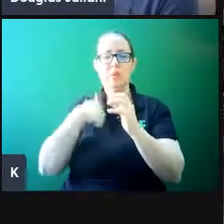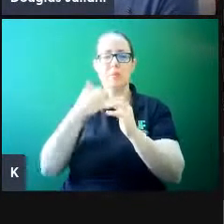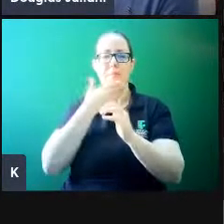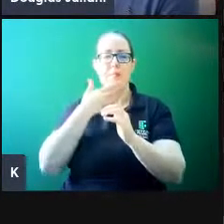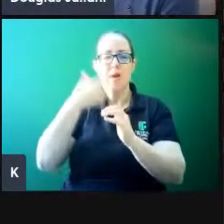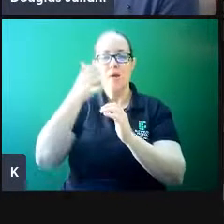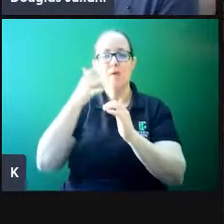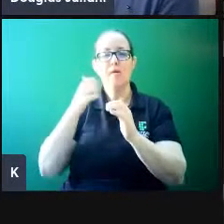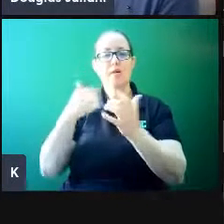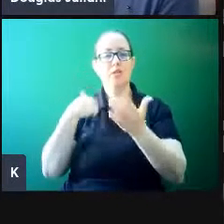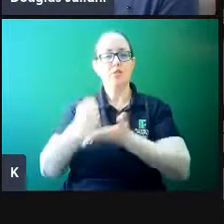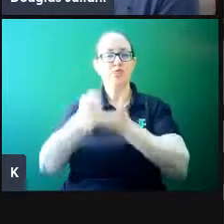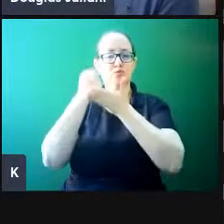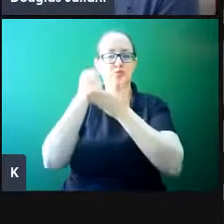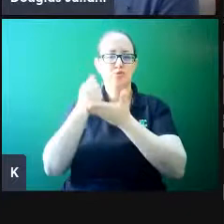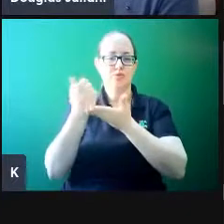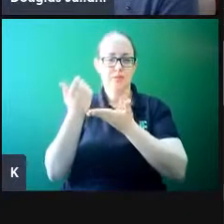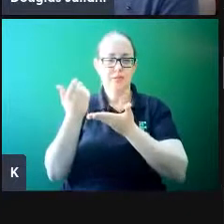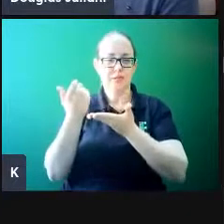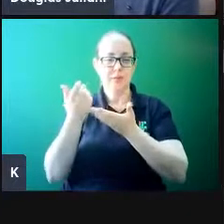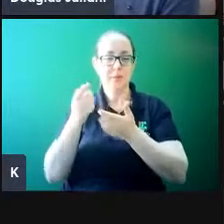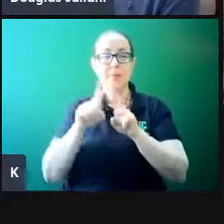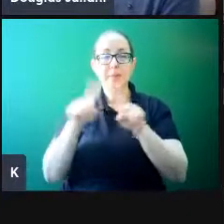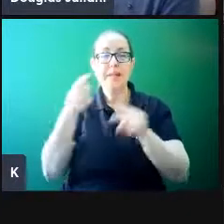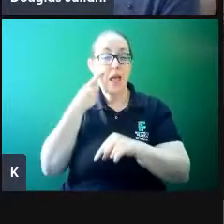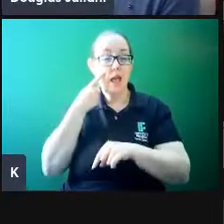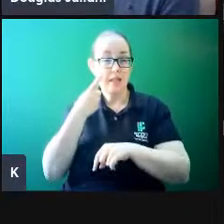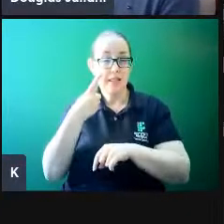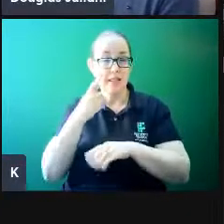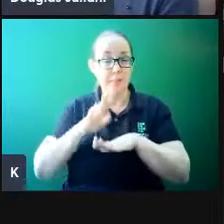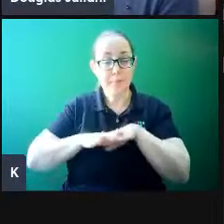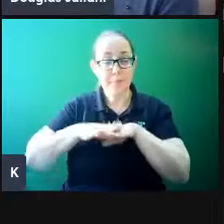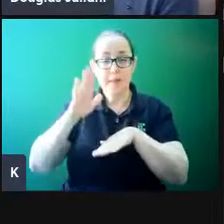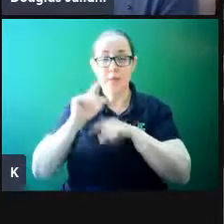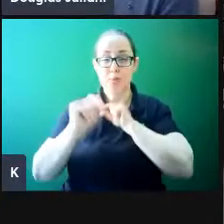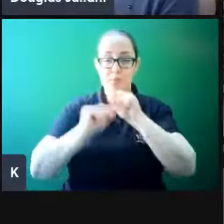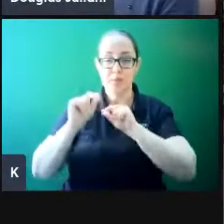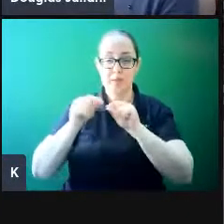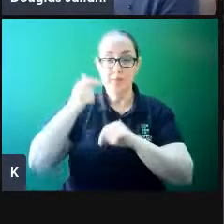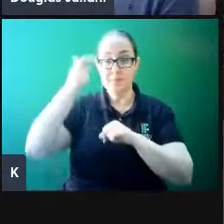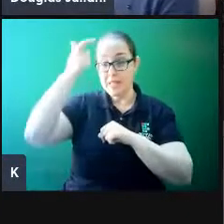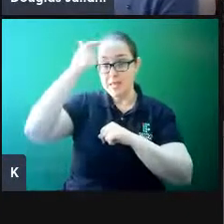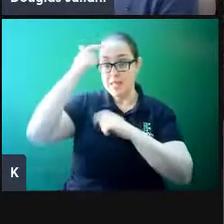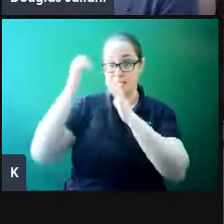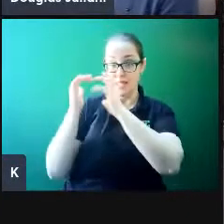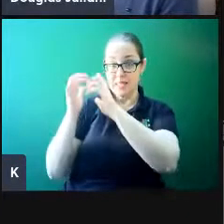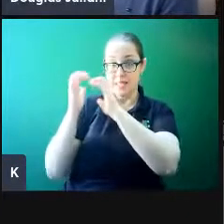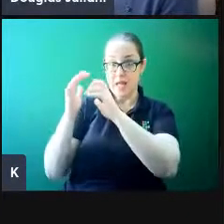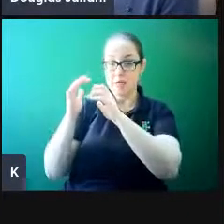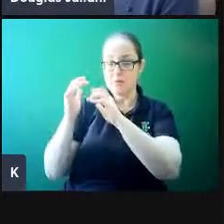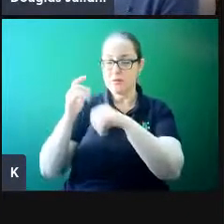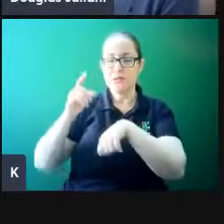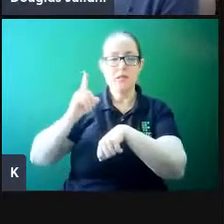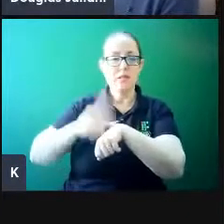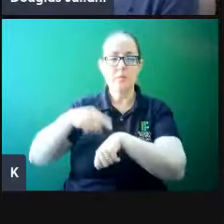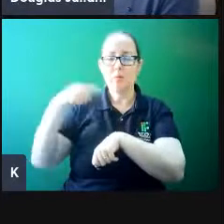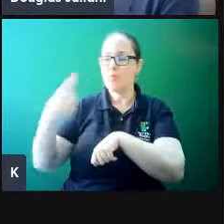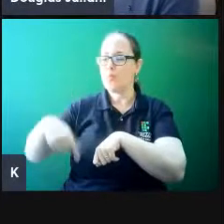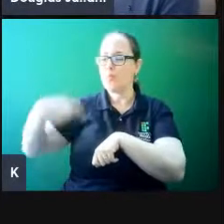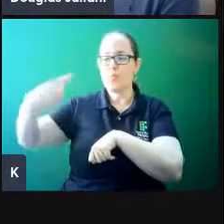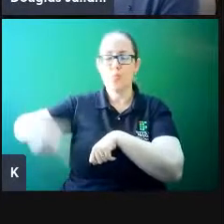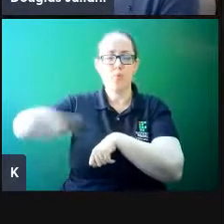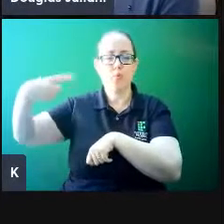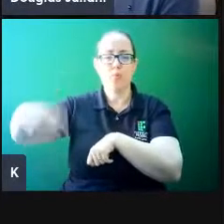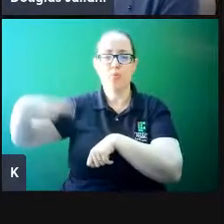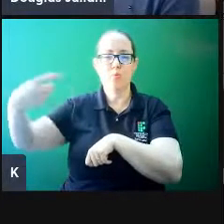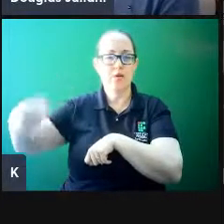danificadas. Mas o mais interessante disso tudo é que o nosso cérebro faz isso o tempo inteiro, não só quando ele